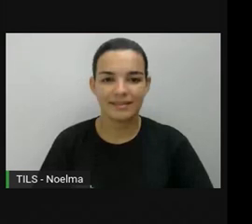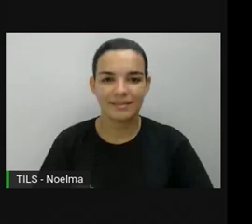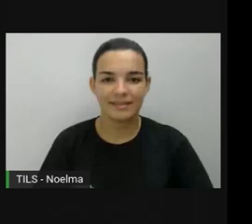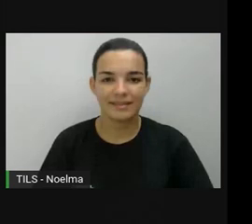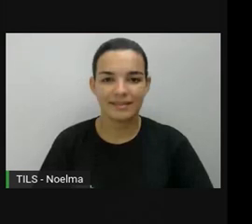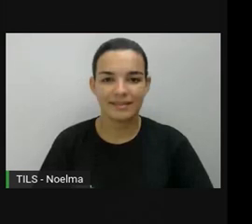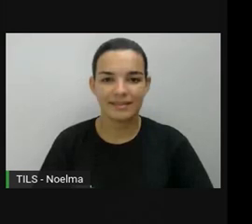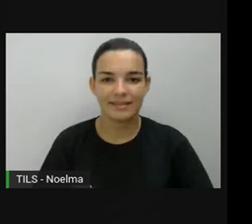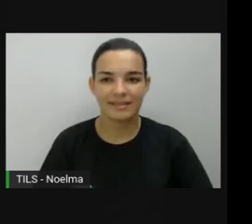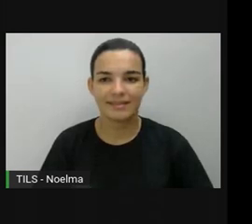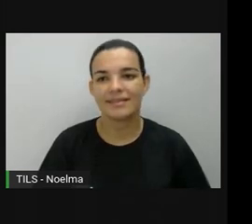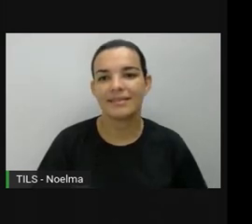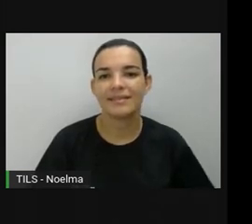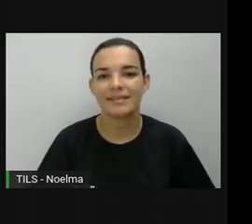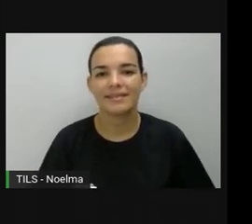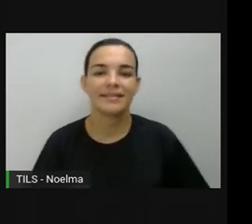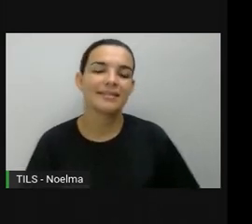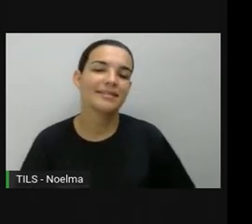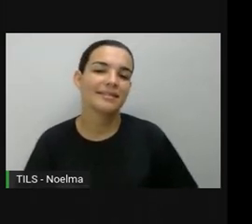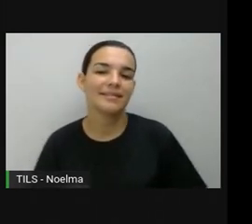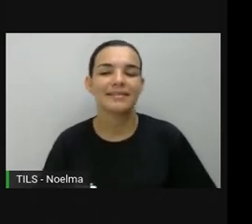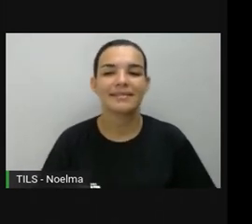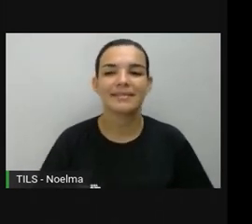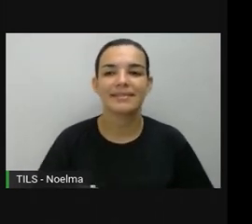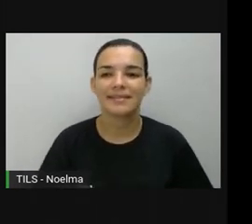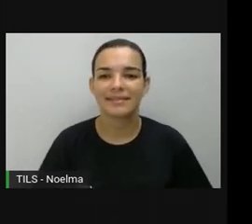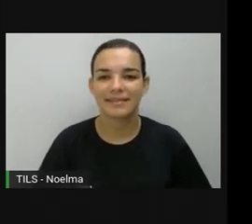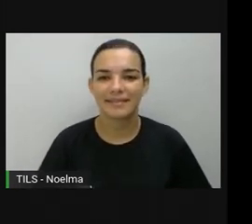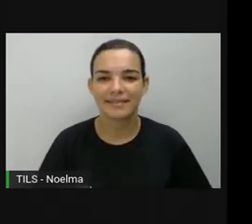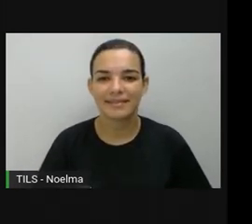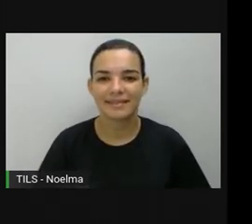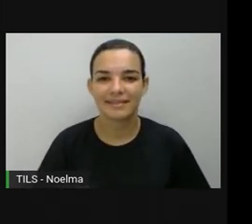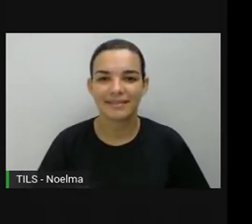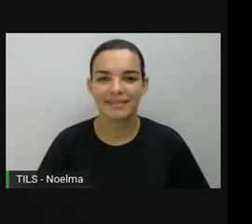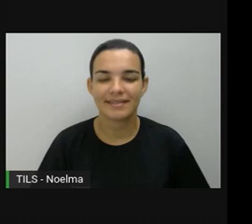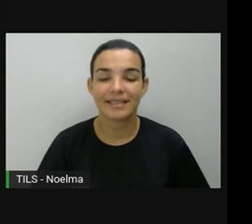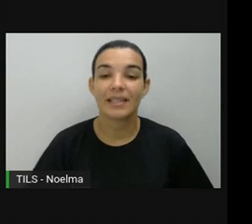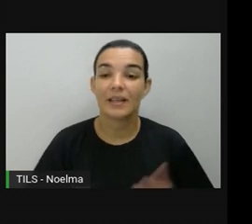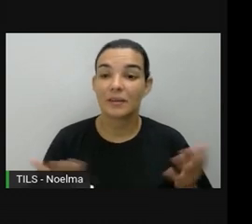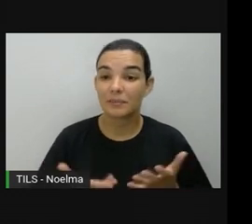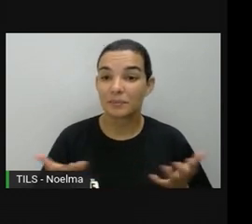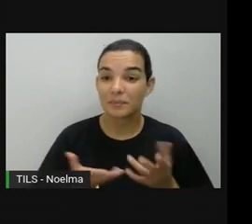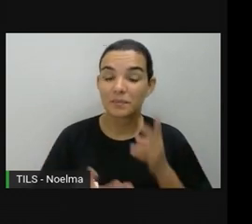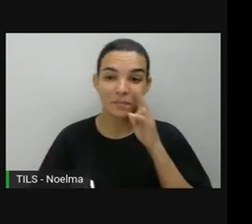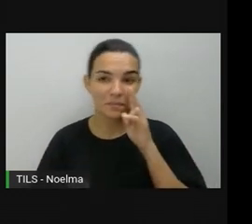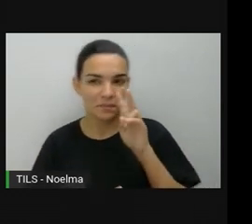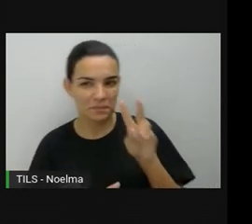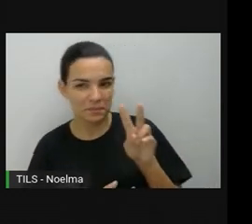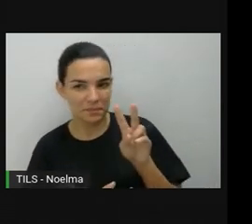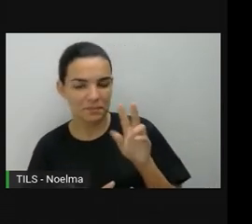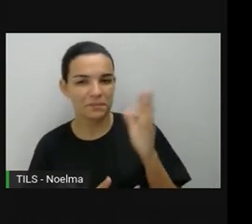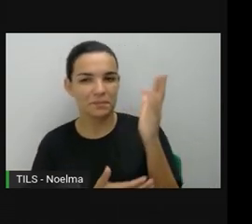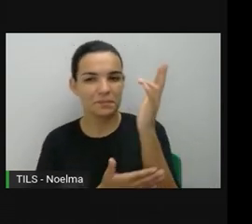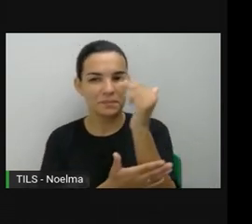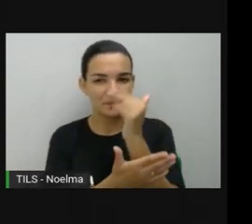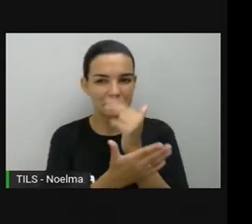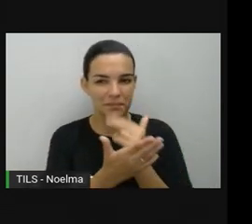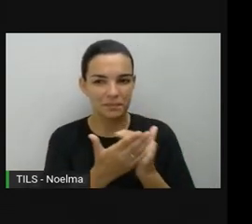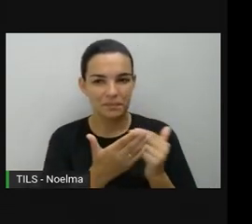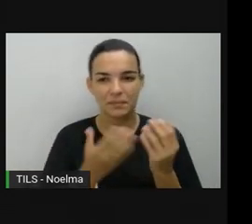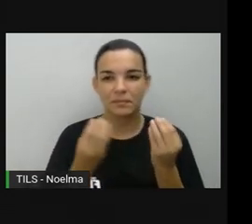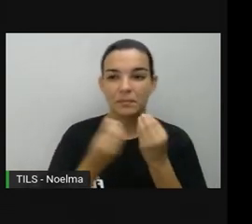Conta Contos apresenta A rosa dos ventos e as direções